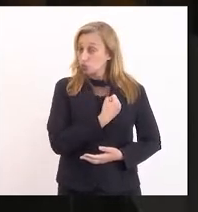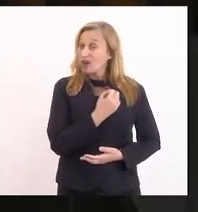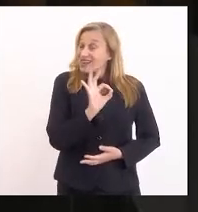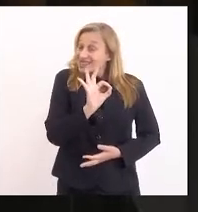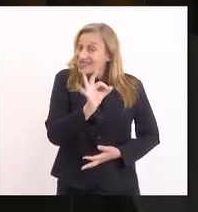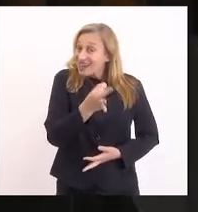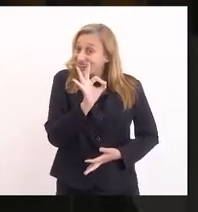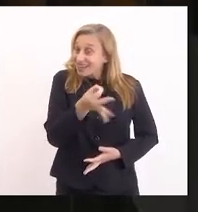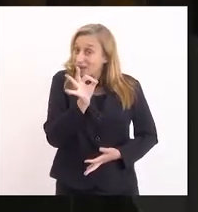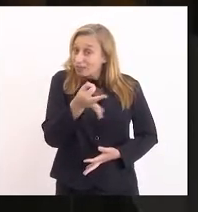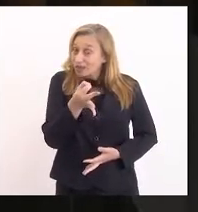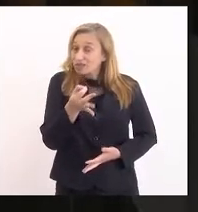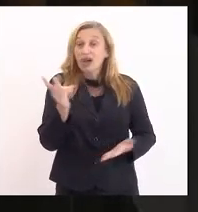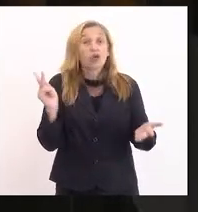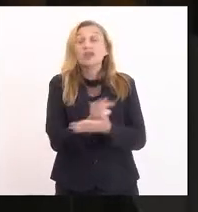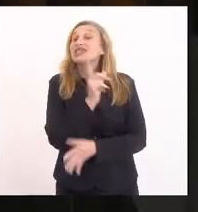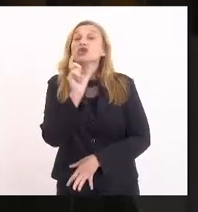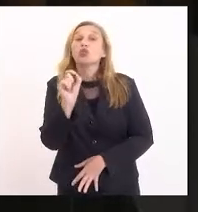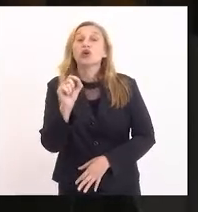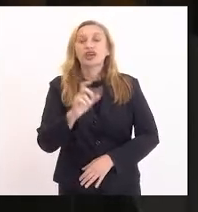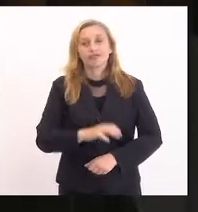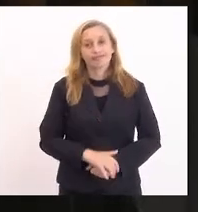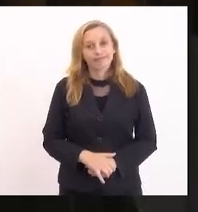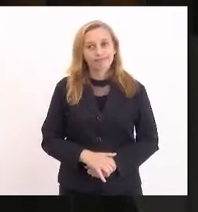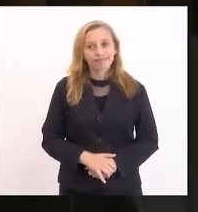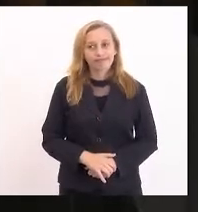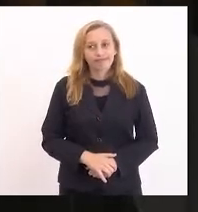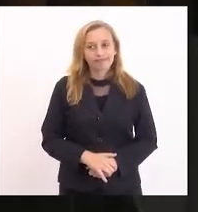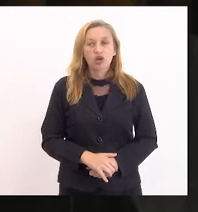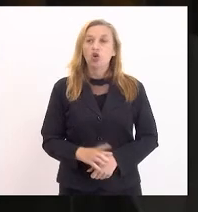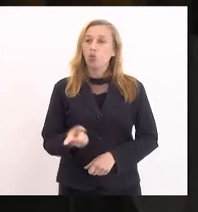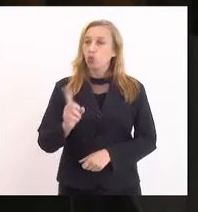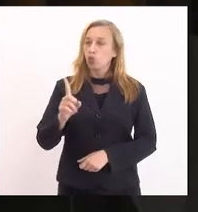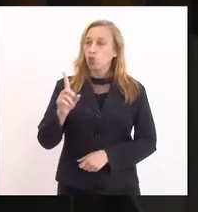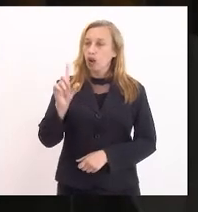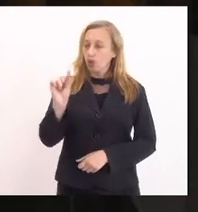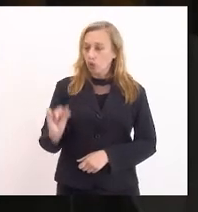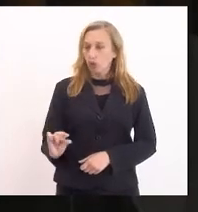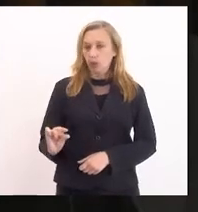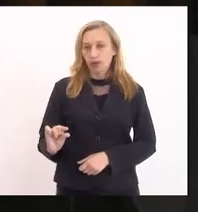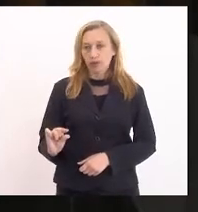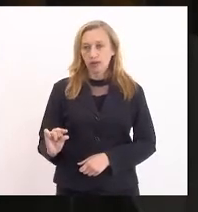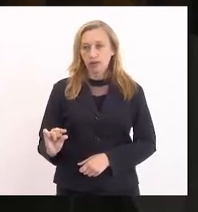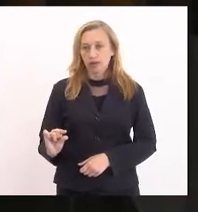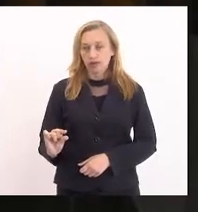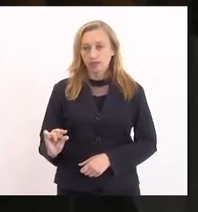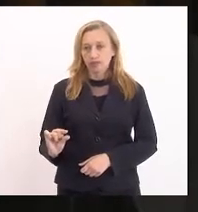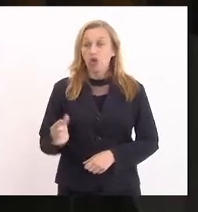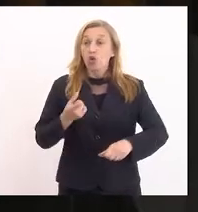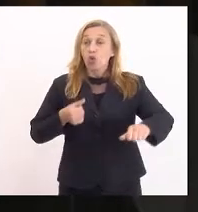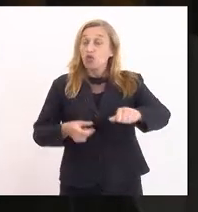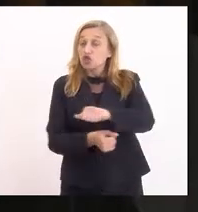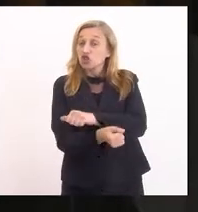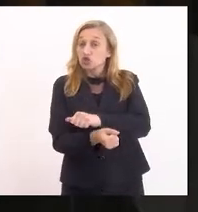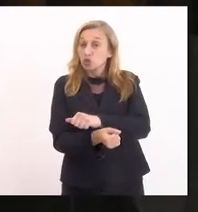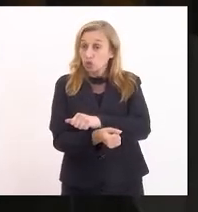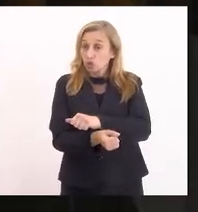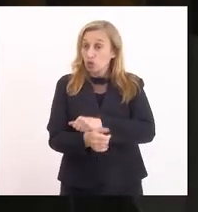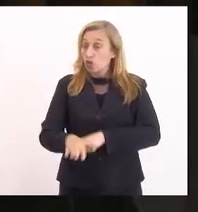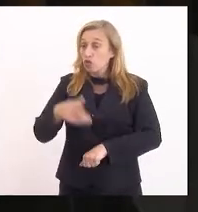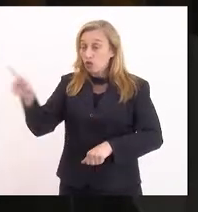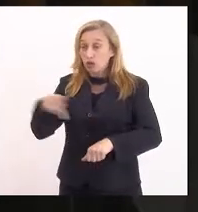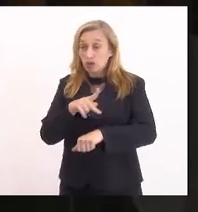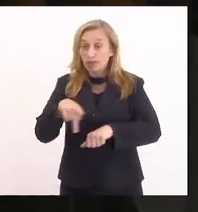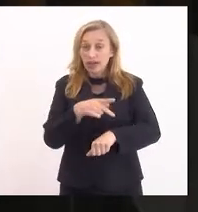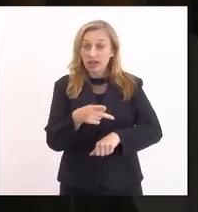evidentemente, o está acontecendo? O dólar cai, porque o investidor estrangeiro, em vez de